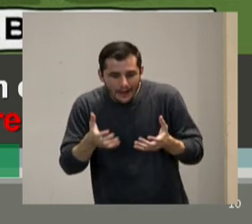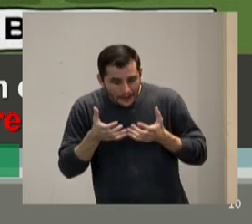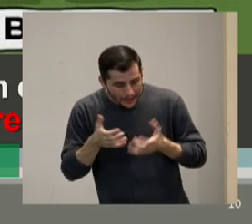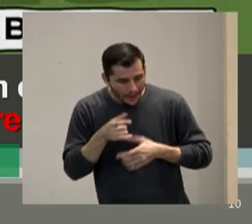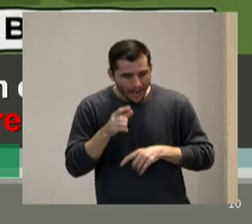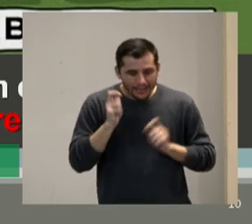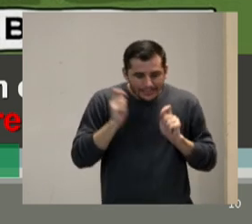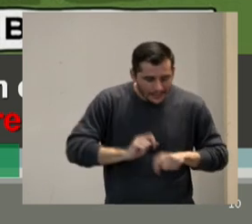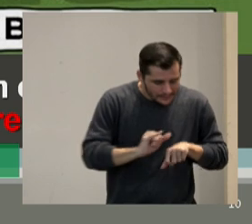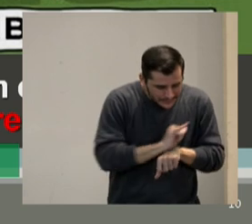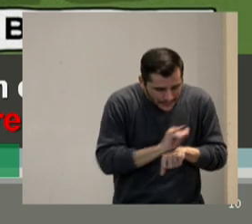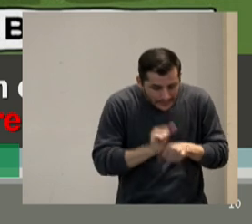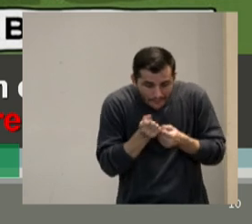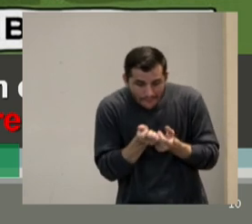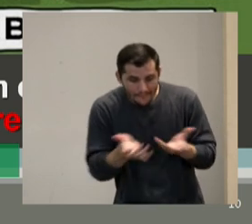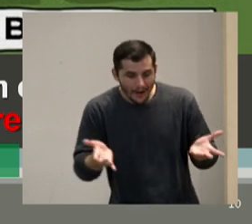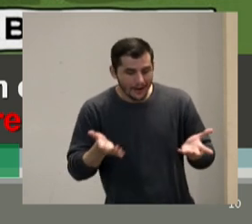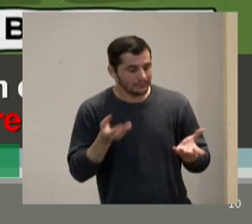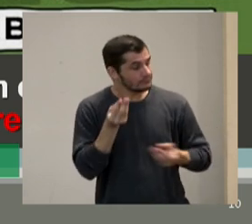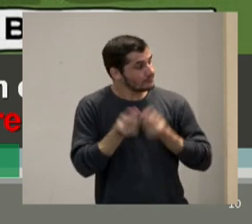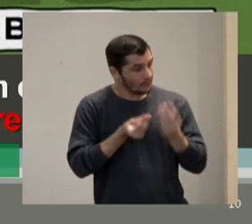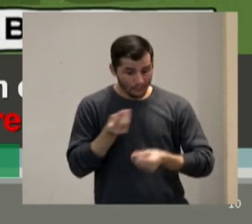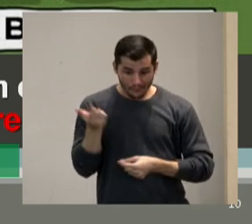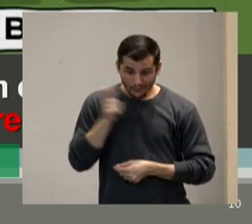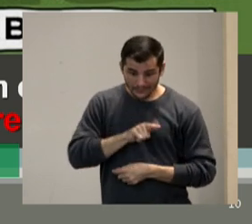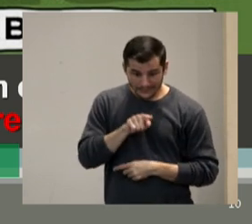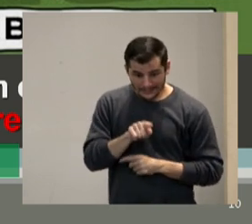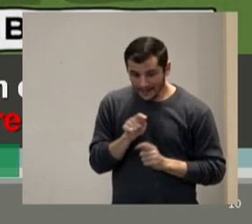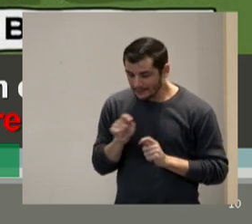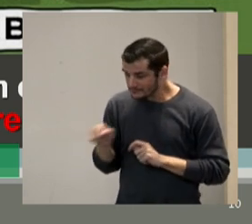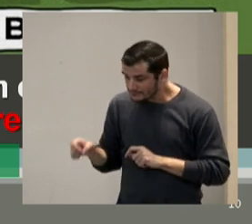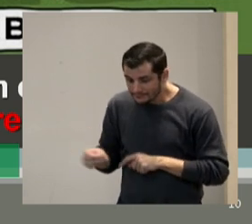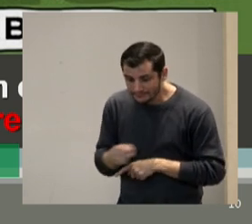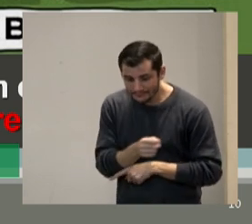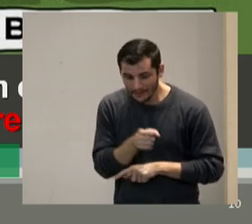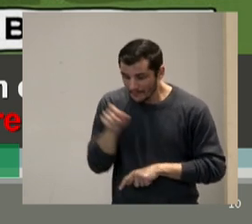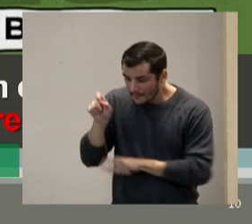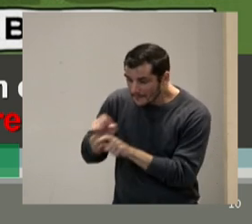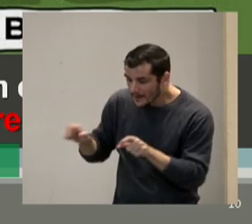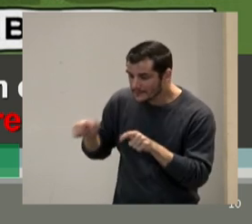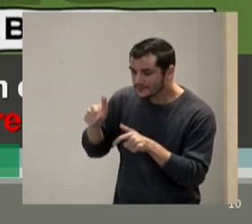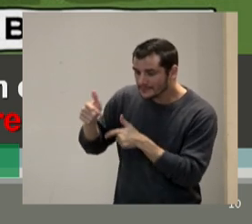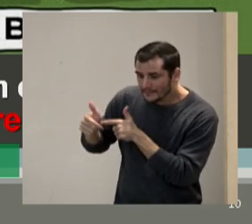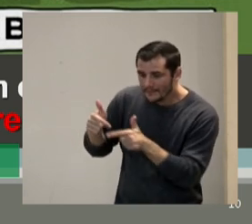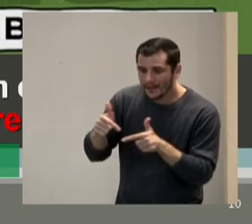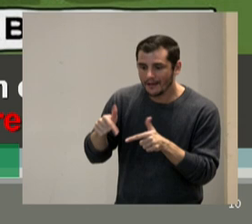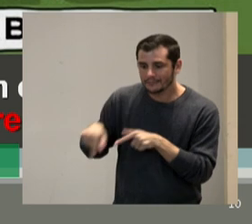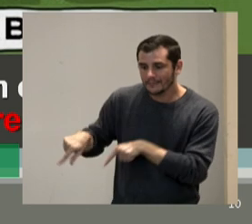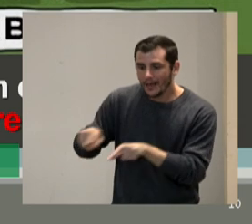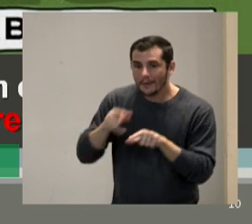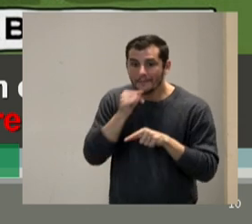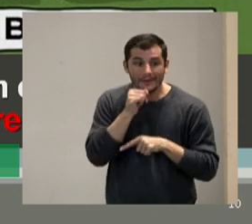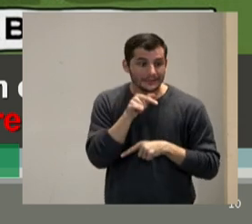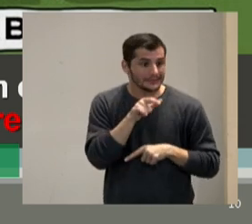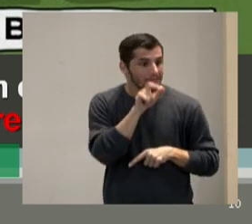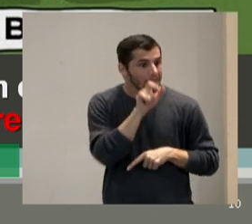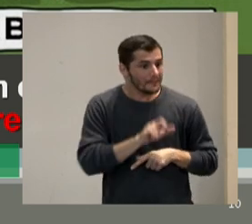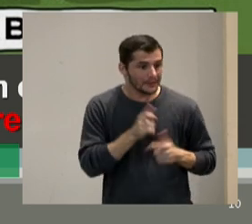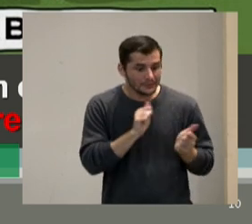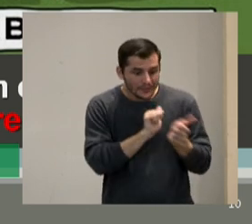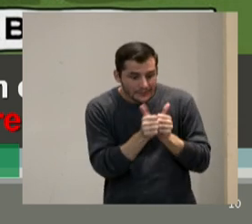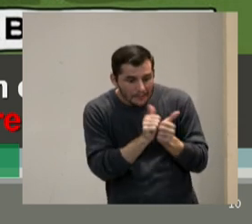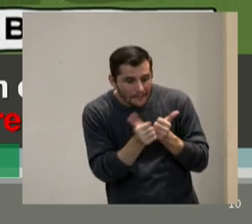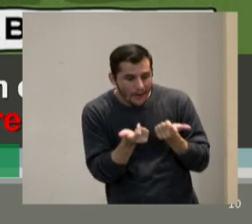pra que a gente consiga dar situação pro nosso amigo que escreve sobre esporte lá poder pelo menos ver o jogo